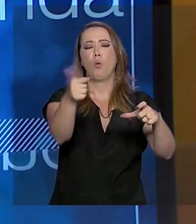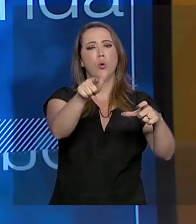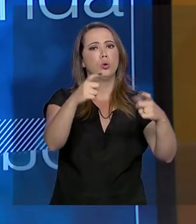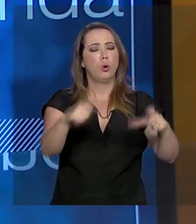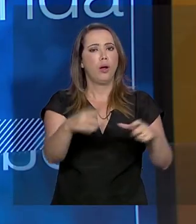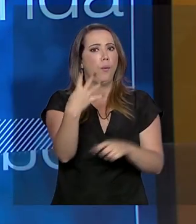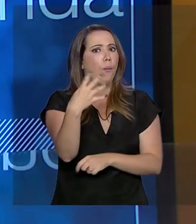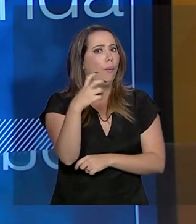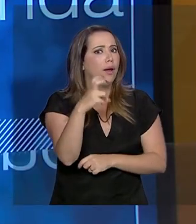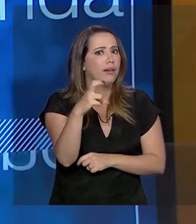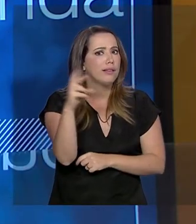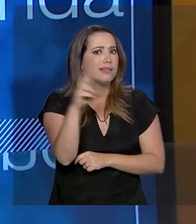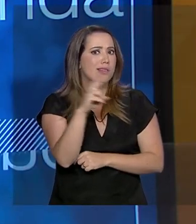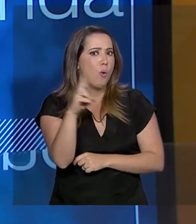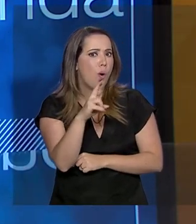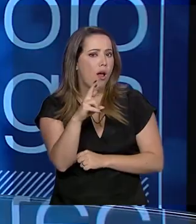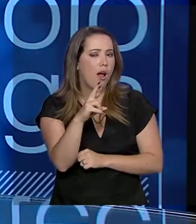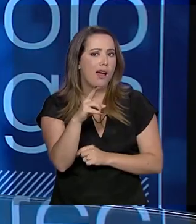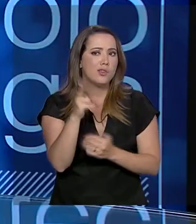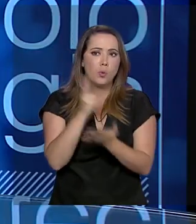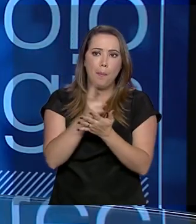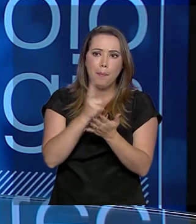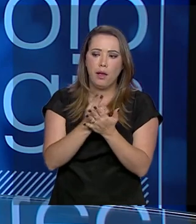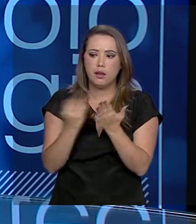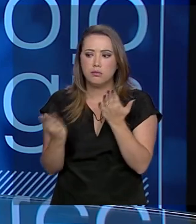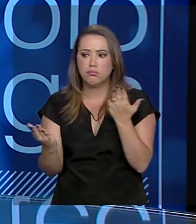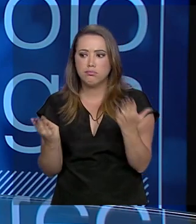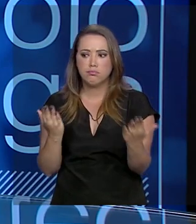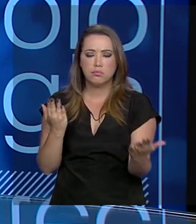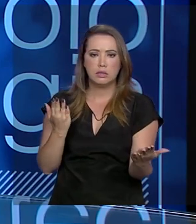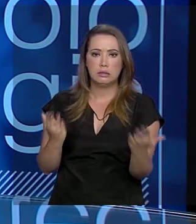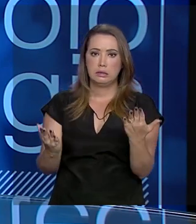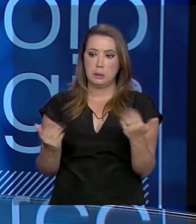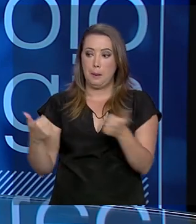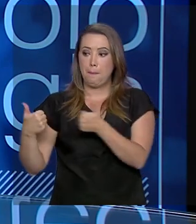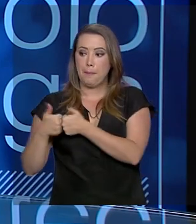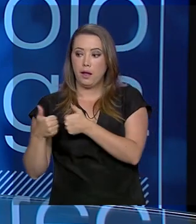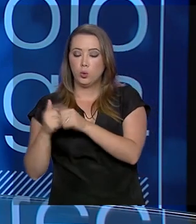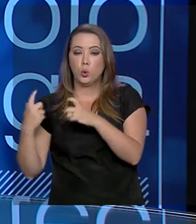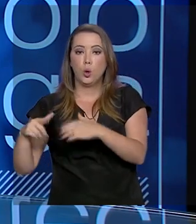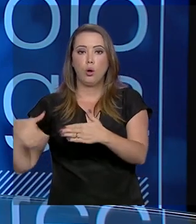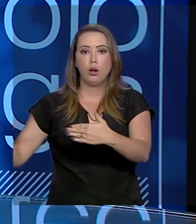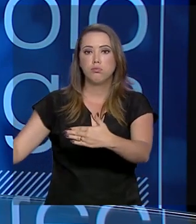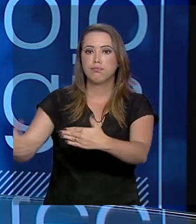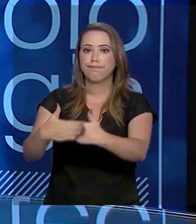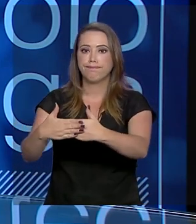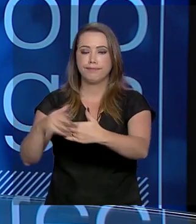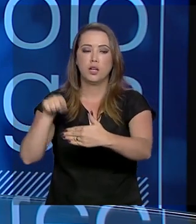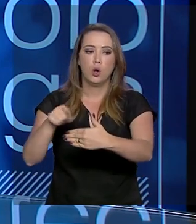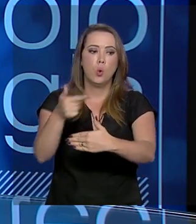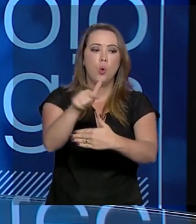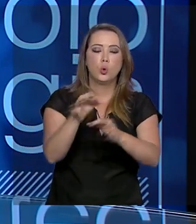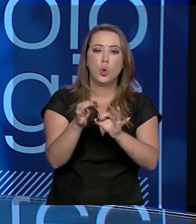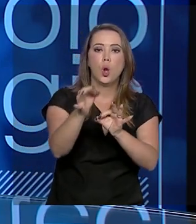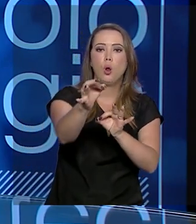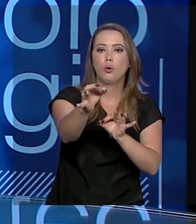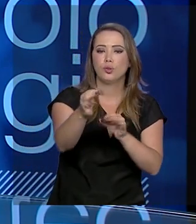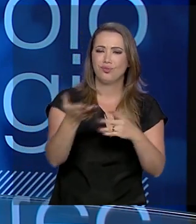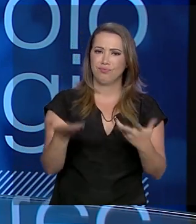estava R$ 45,00 o mesmo quilo do pescado. Ou seja, um polo mais próximo da produção e um mais distante. Então, as questões